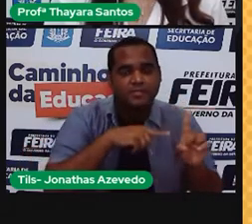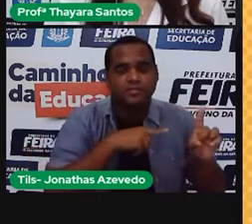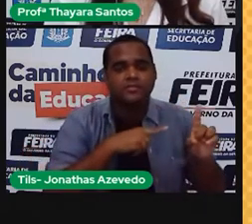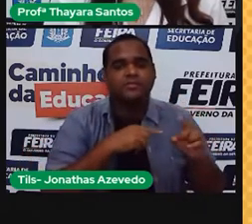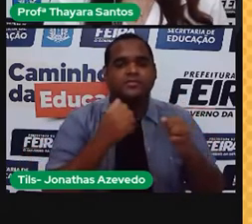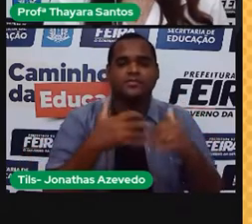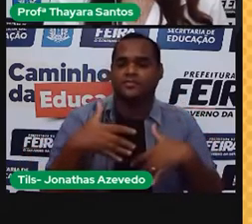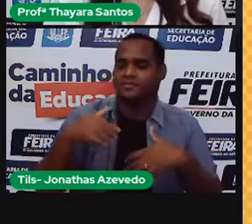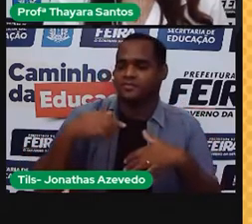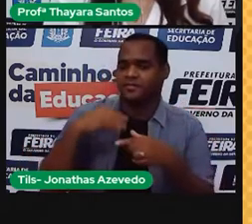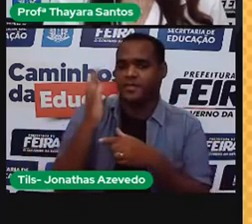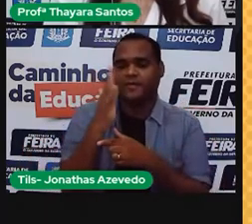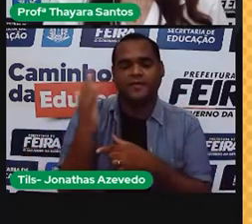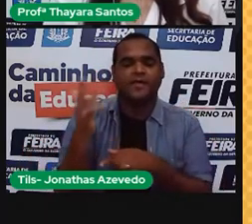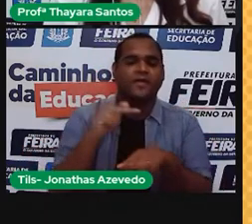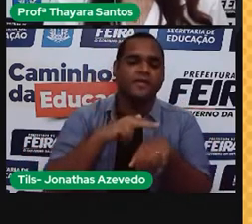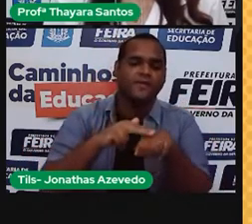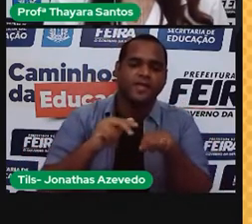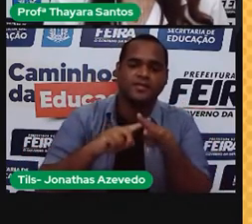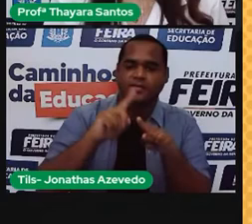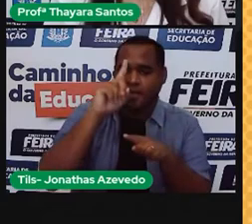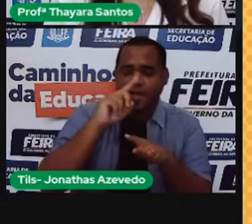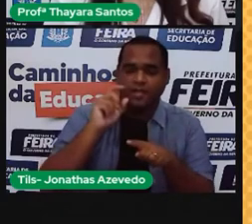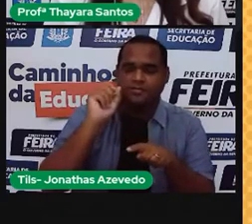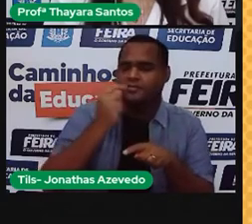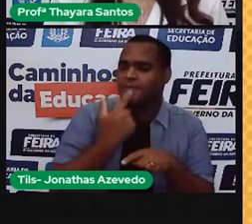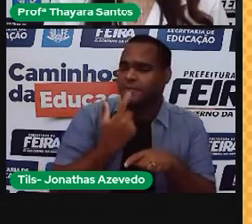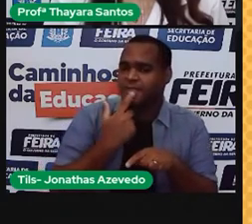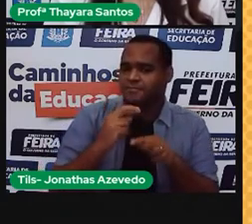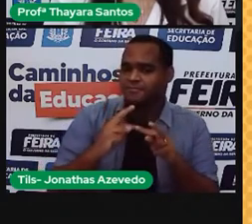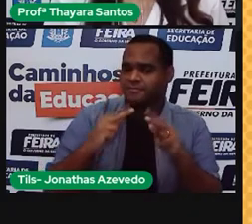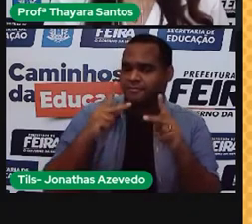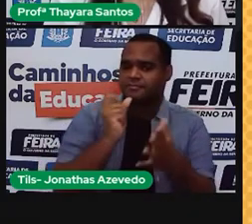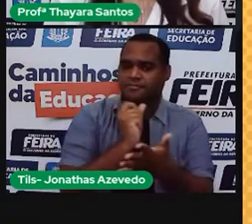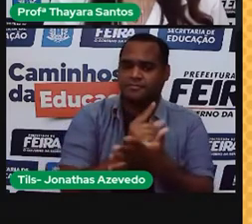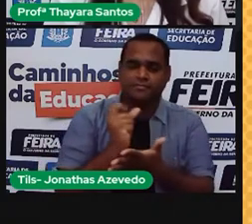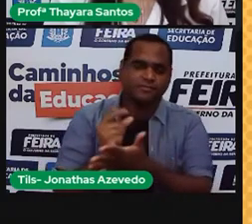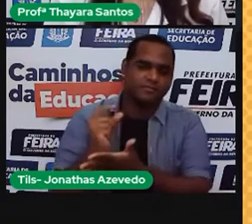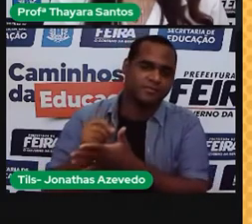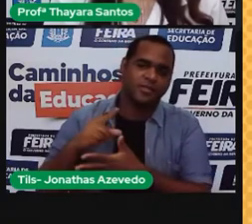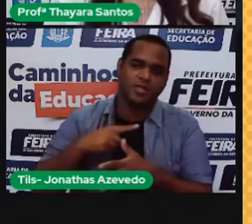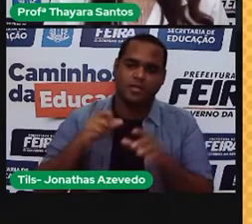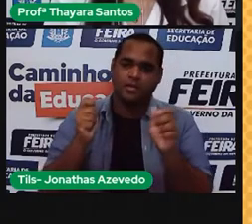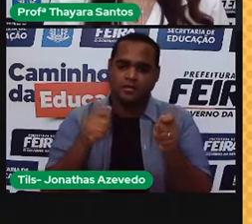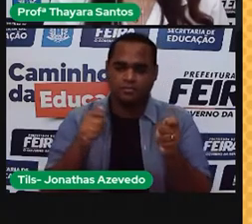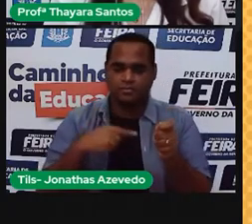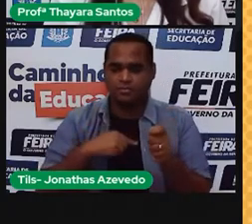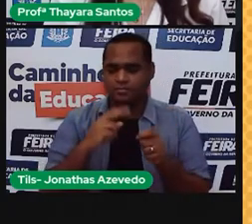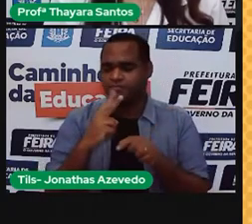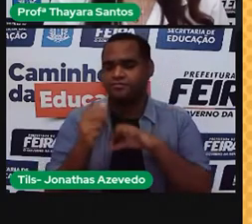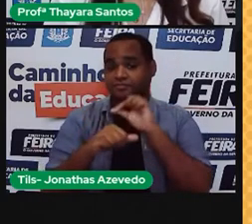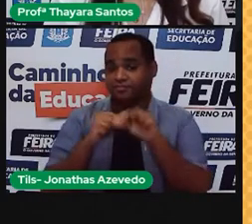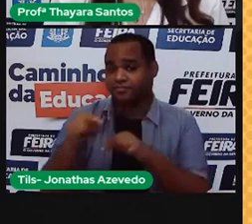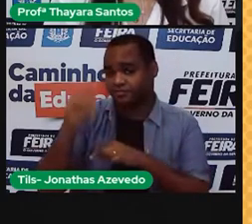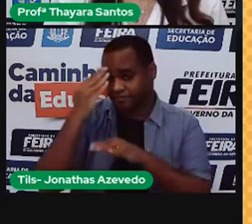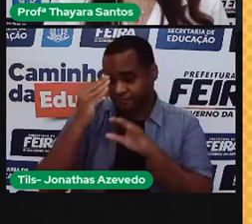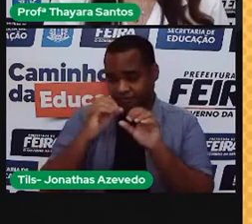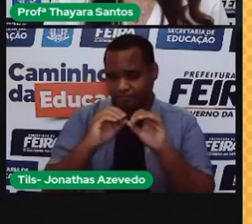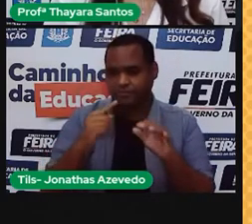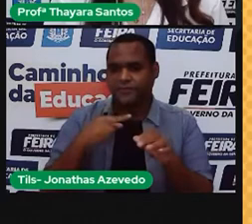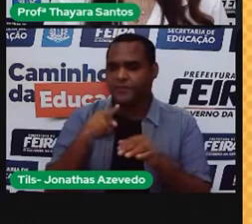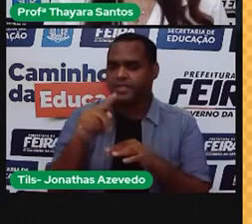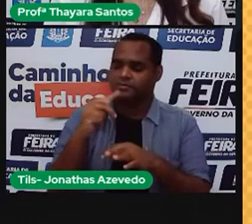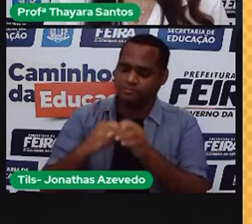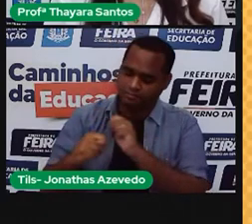tarifárias. E isso não significa que você vai pagar mais. Pelo contrário, elas te ajudam a entender quando é hora de